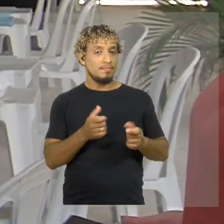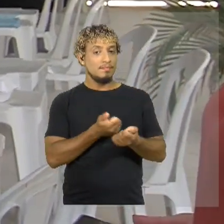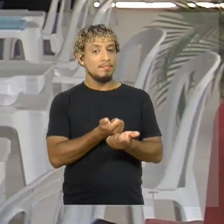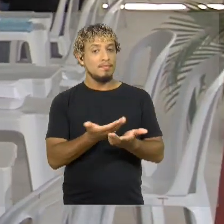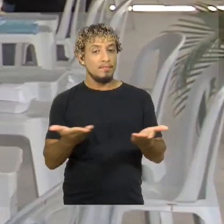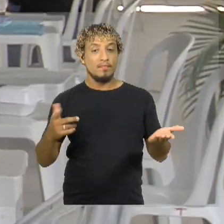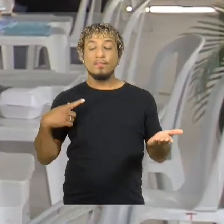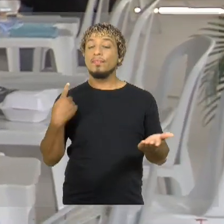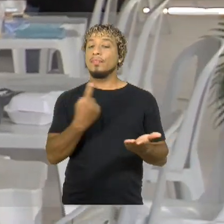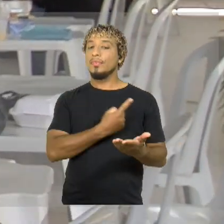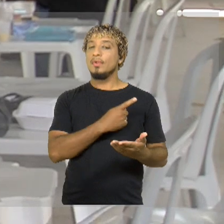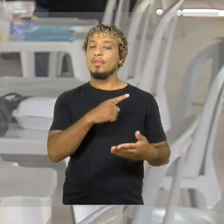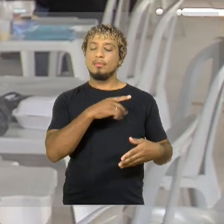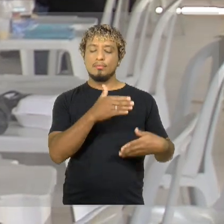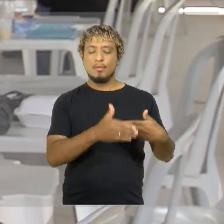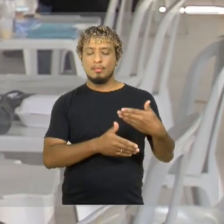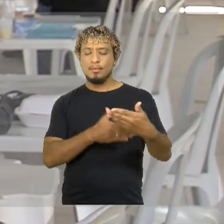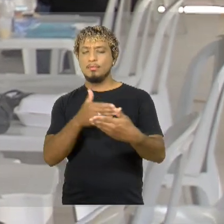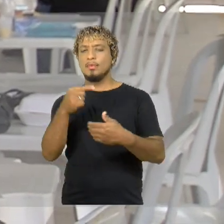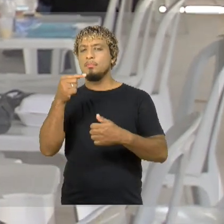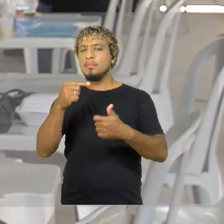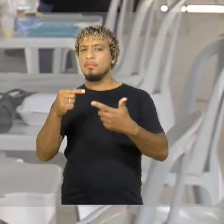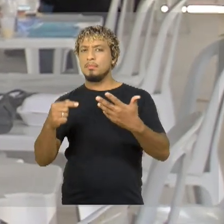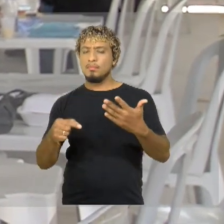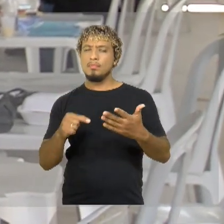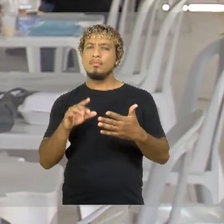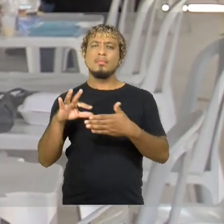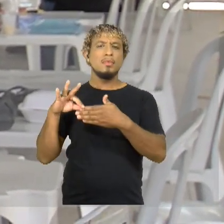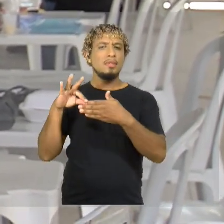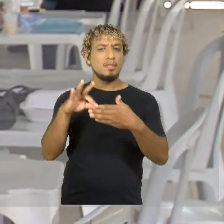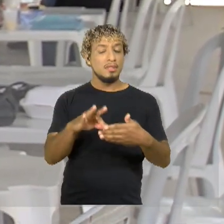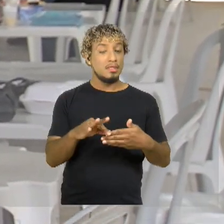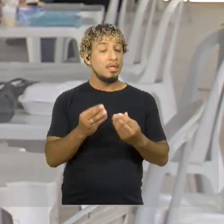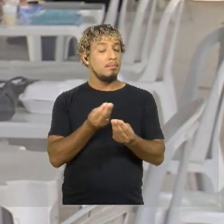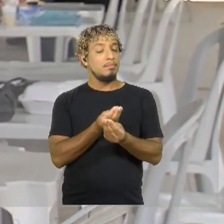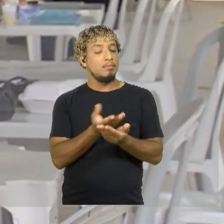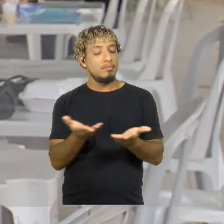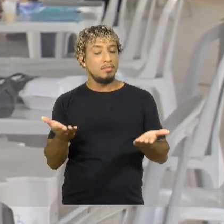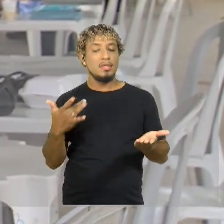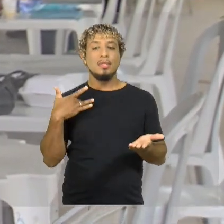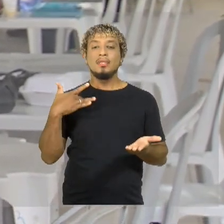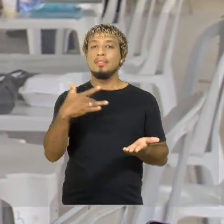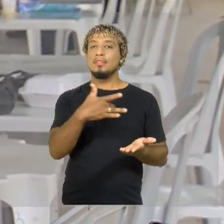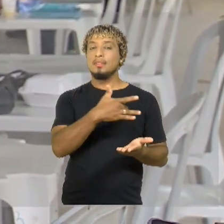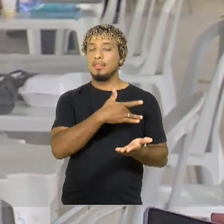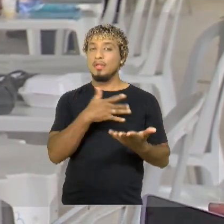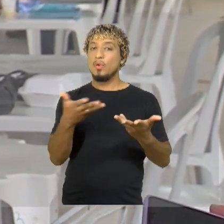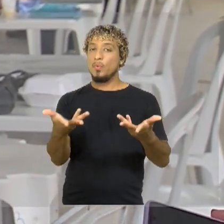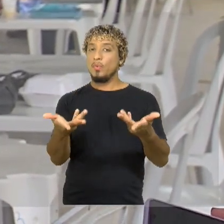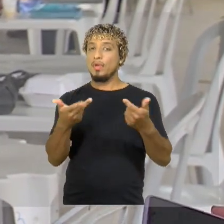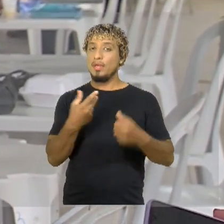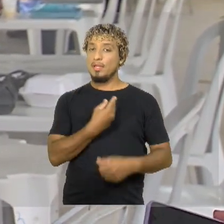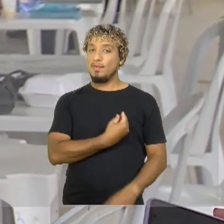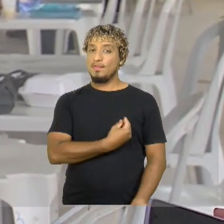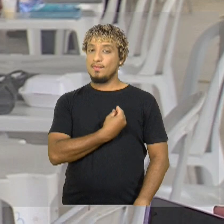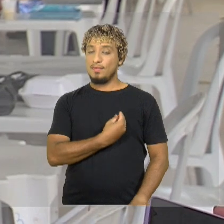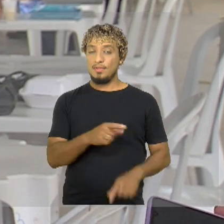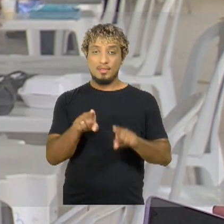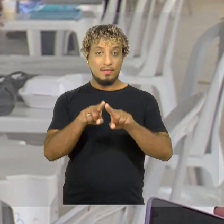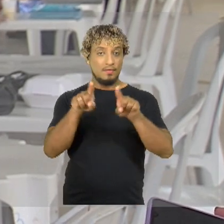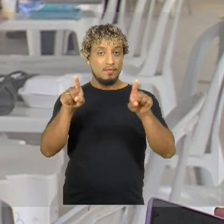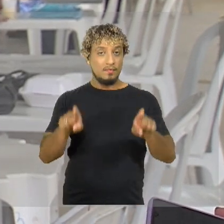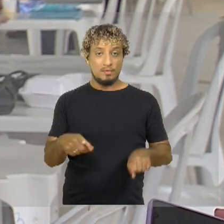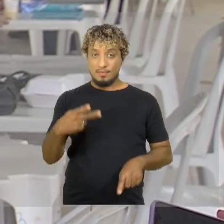longo do ano, nós desenvolvemos várias atividades, trazemos vários serviços voltados à saúde, qualidade de vida dos servidores.